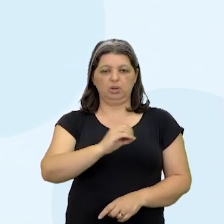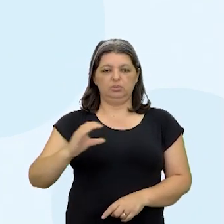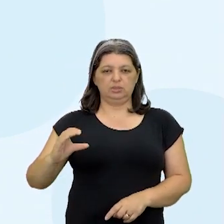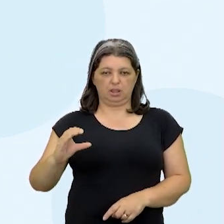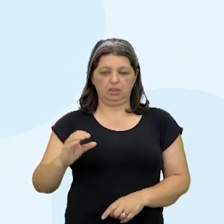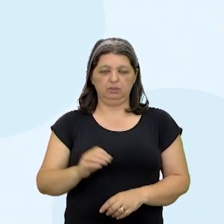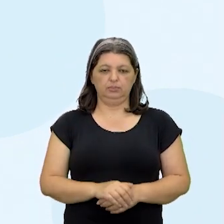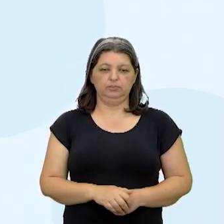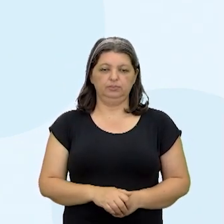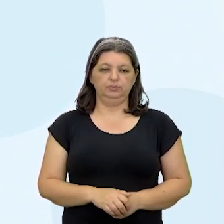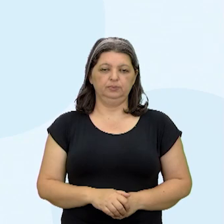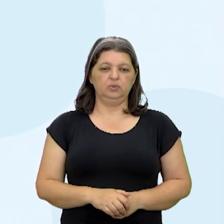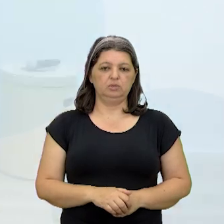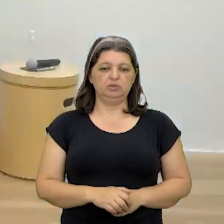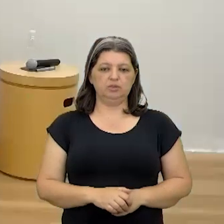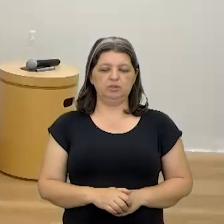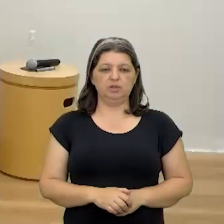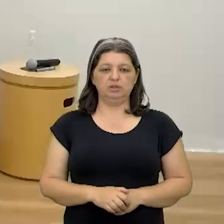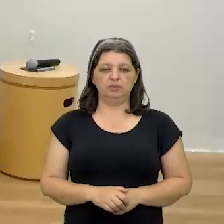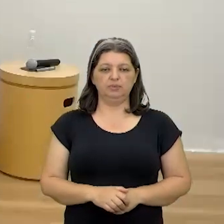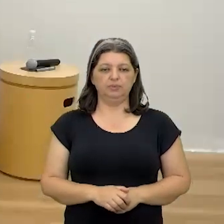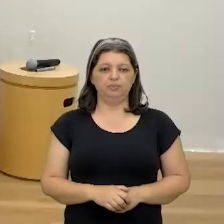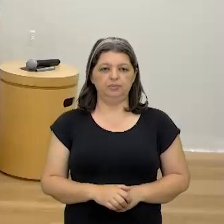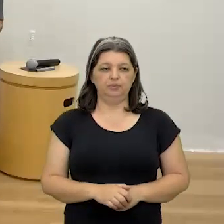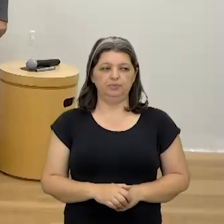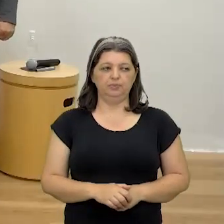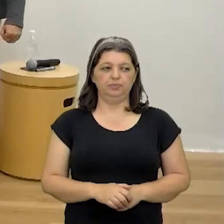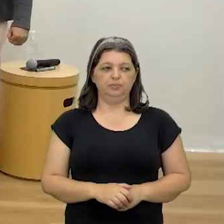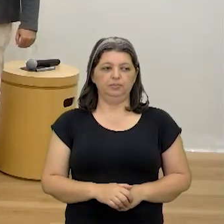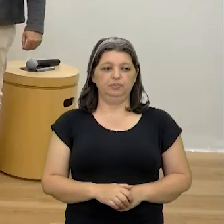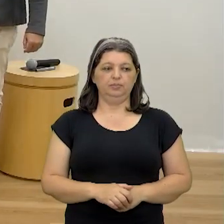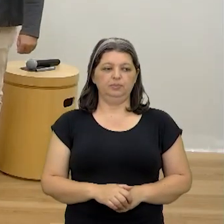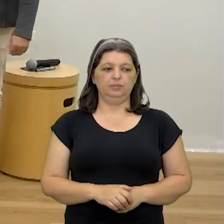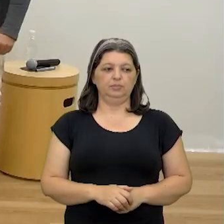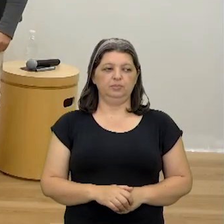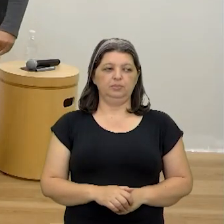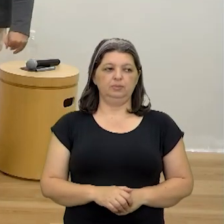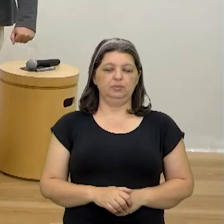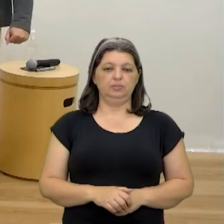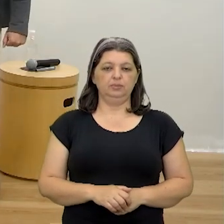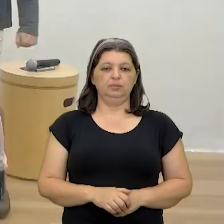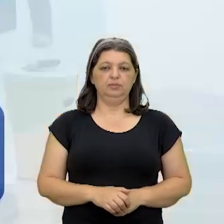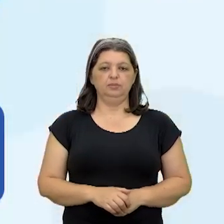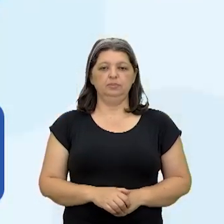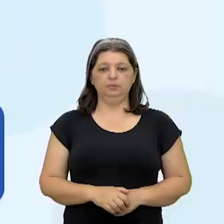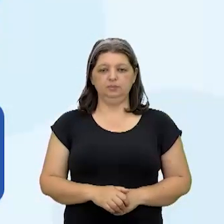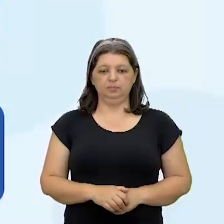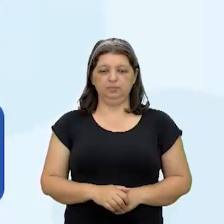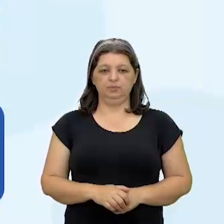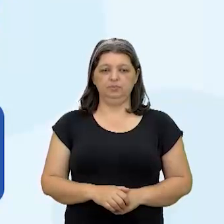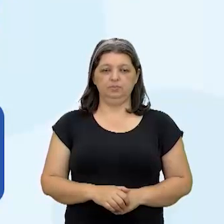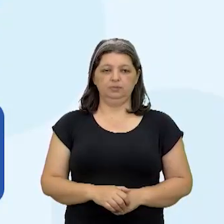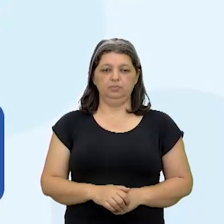falando. Todos falam, Jaquim. Já acabaram com o seu mistério. Muito bem. Quem é? Vê pra nós aí. O Maurício Setung.